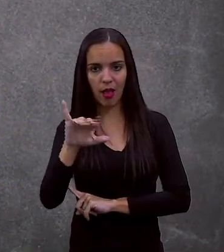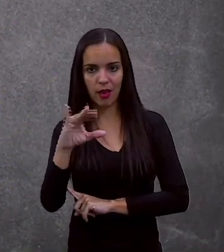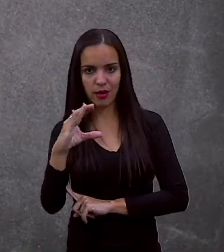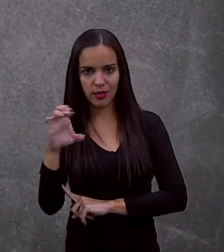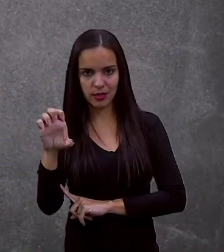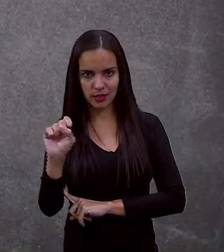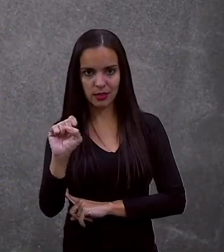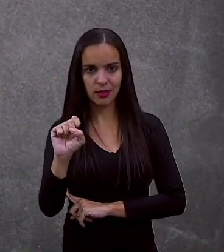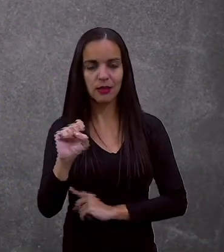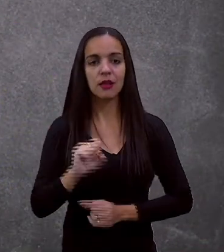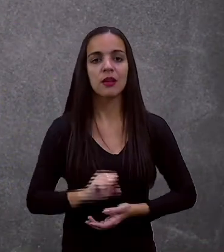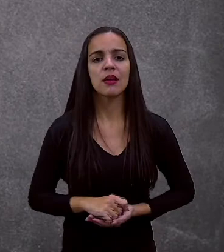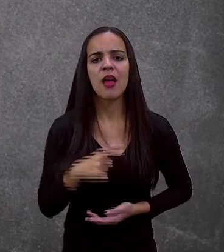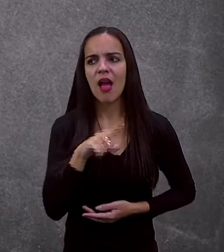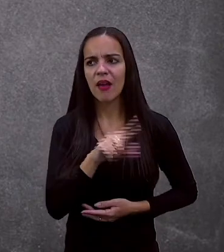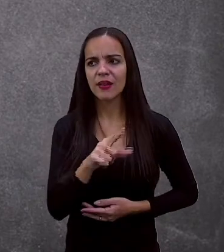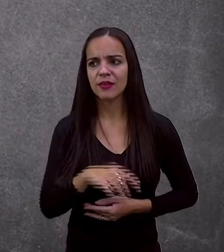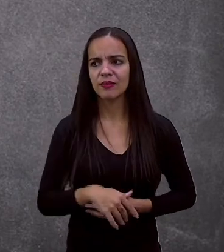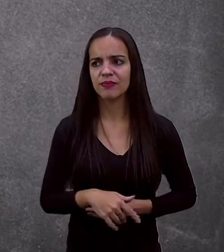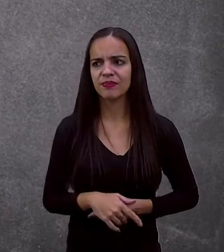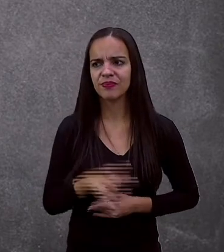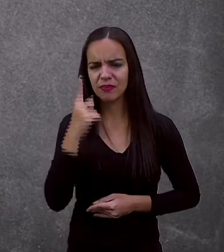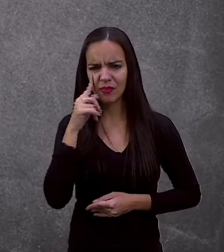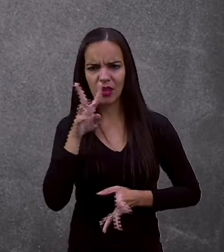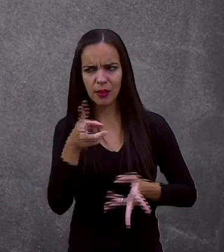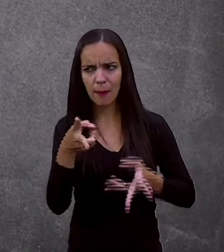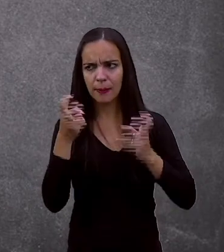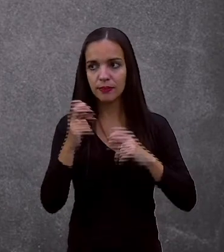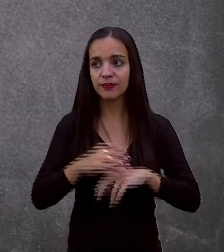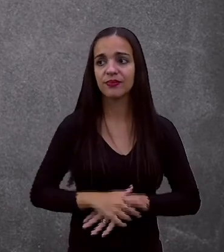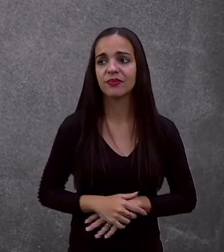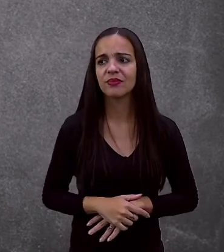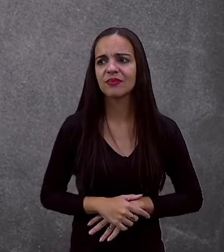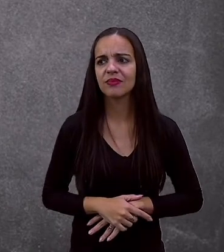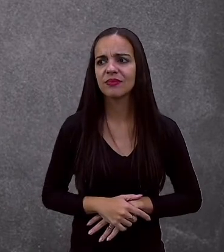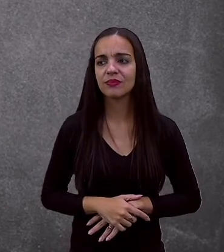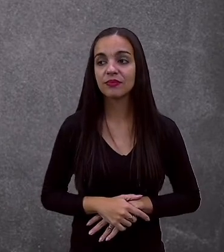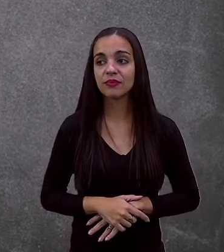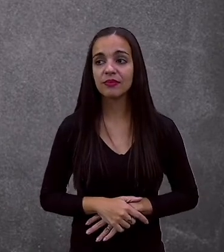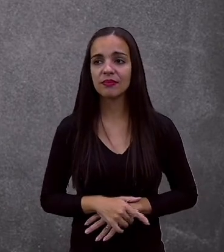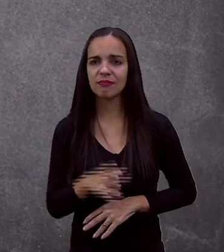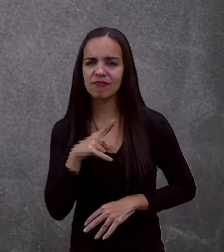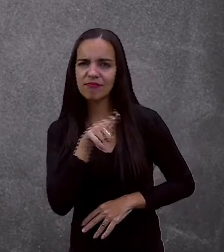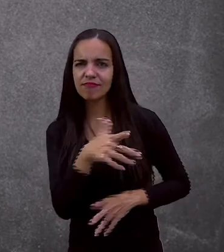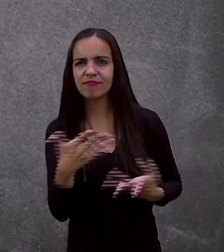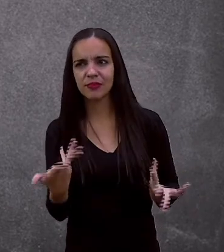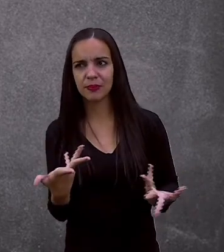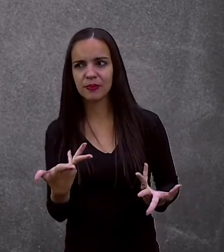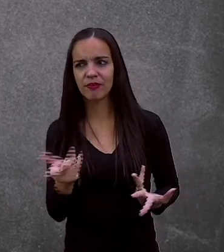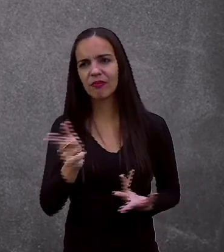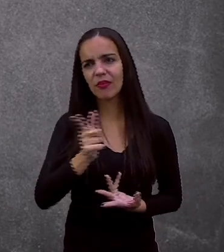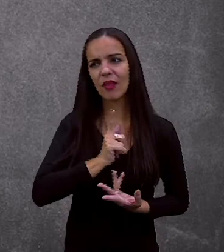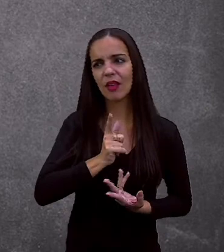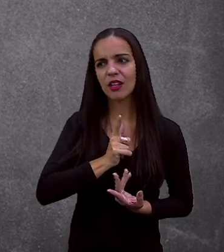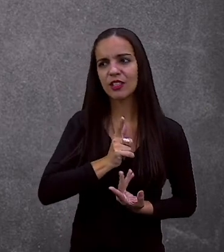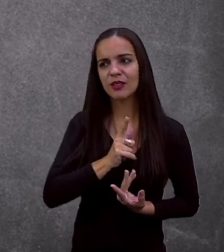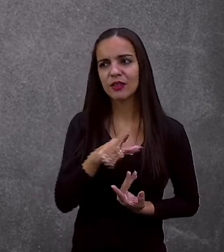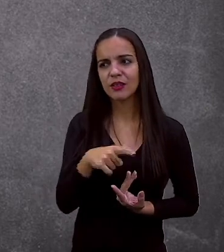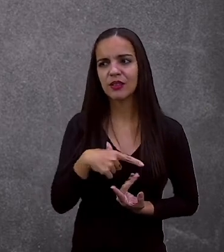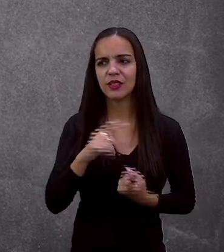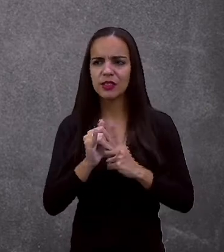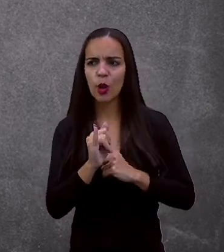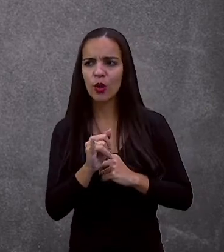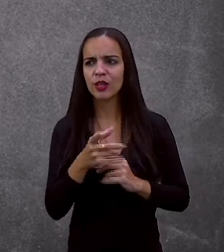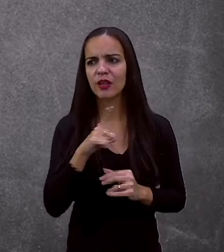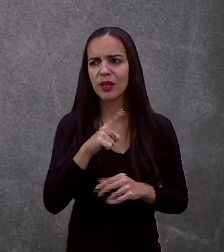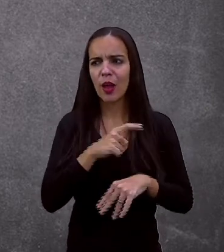percebe nesse conto? É engraçado. Não é mesmo? Mas. Além de nós nos atentarmos a essa parte do humor.